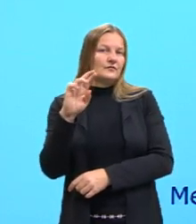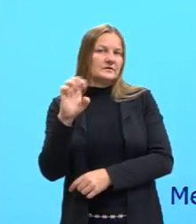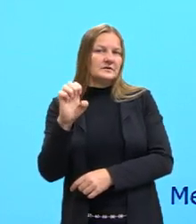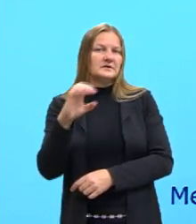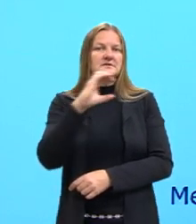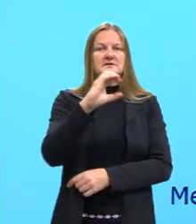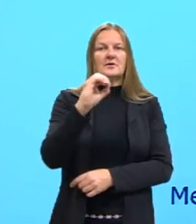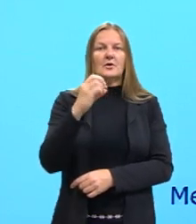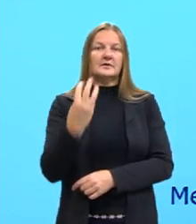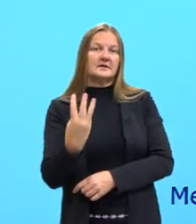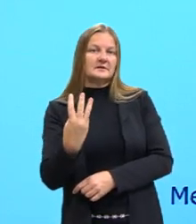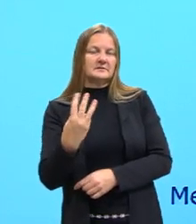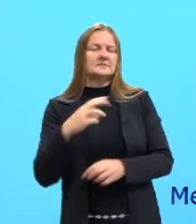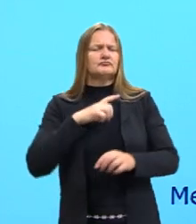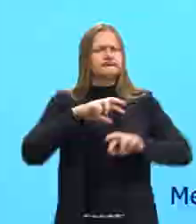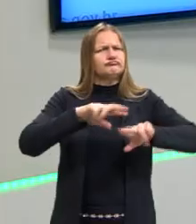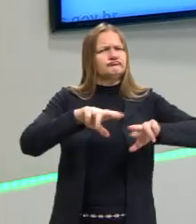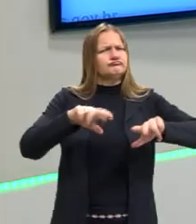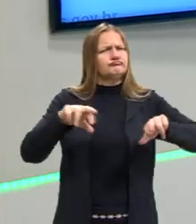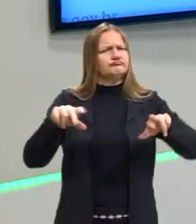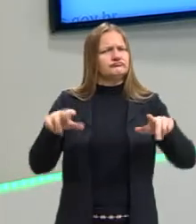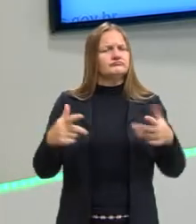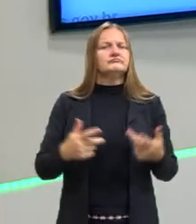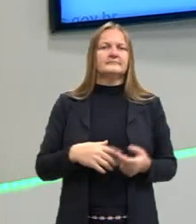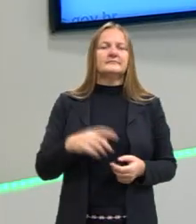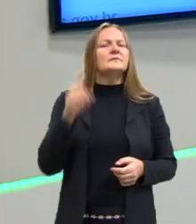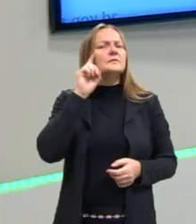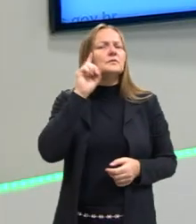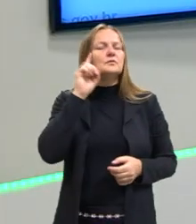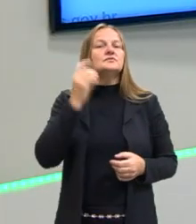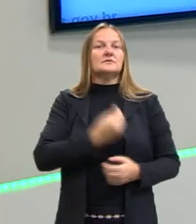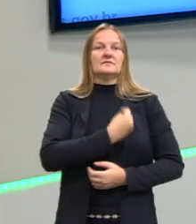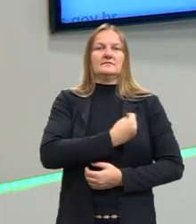outros óxidos aí que estão presentes no nosso dia a dia.